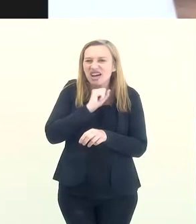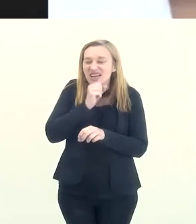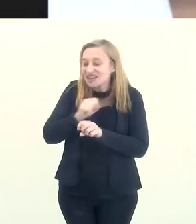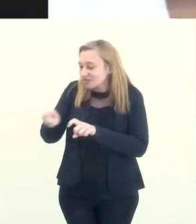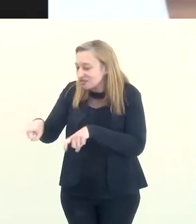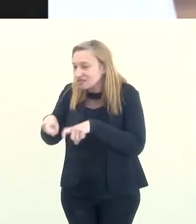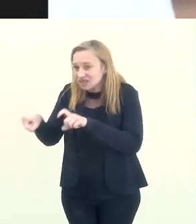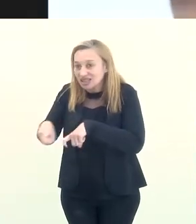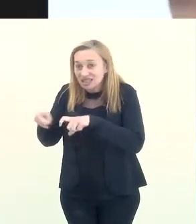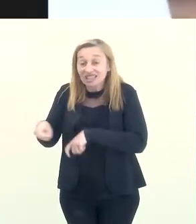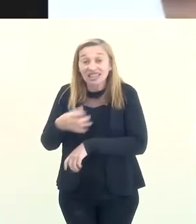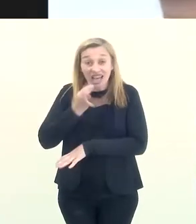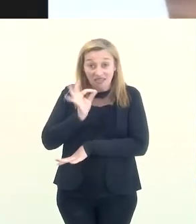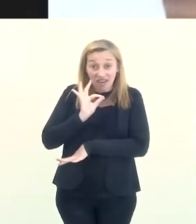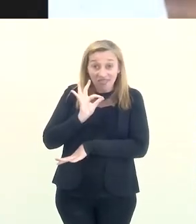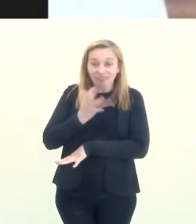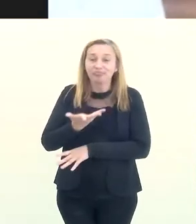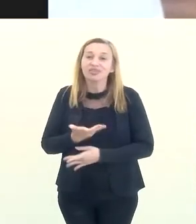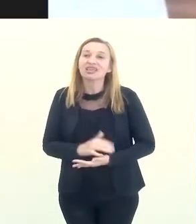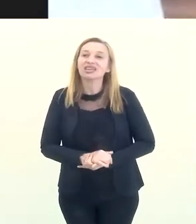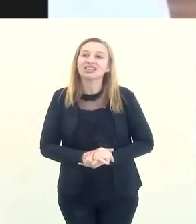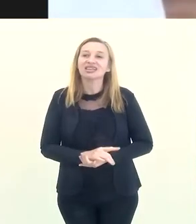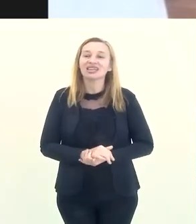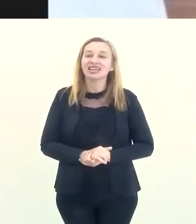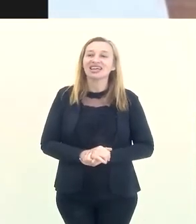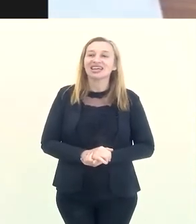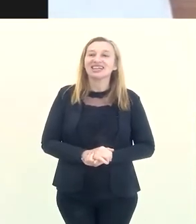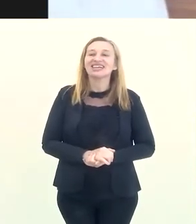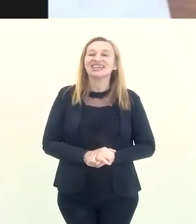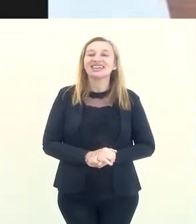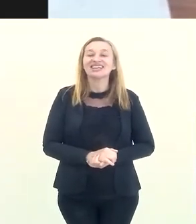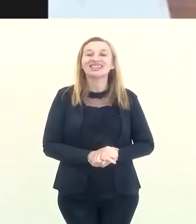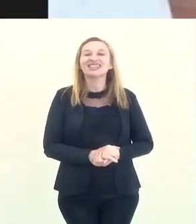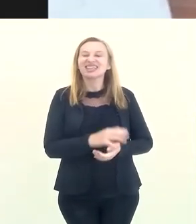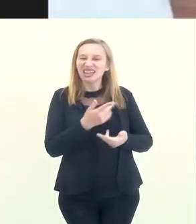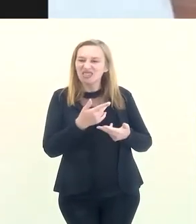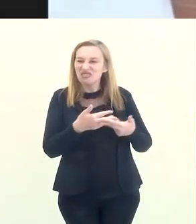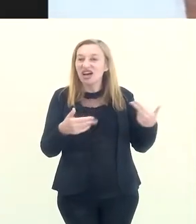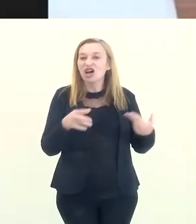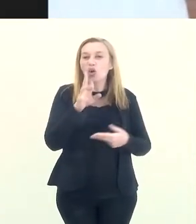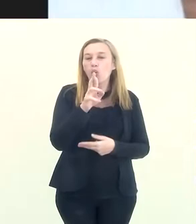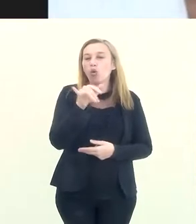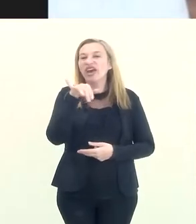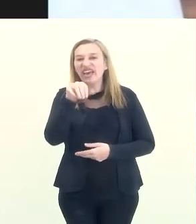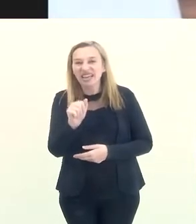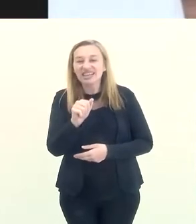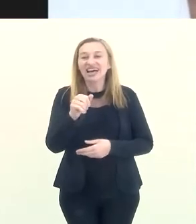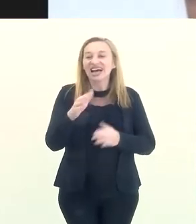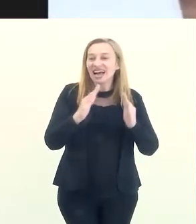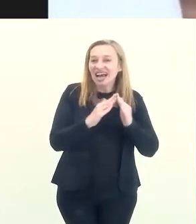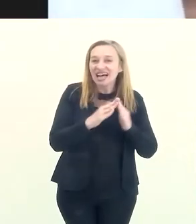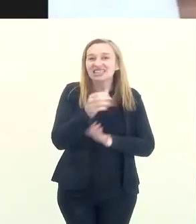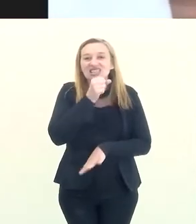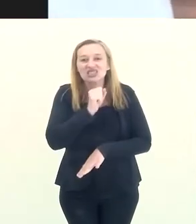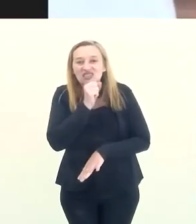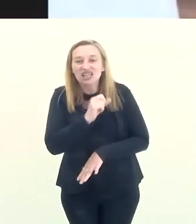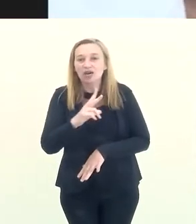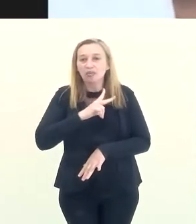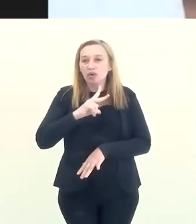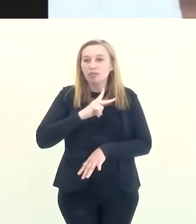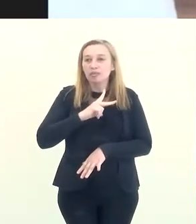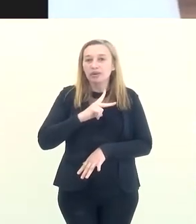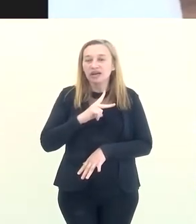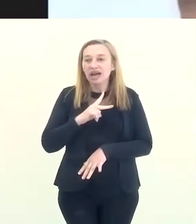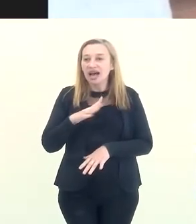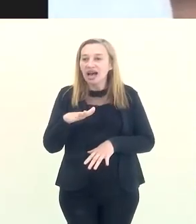fazenda, uma fazenda de café. E tem muitas ruínas lá, as casas antigas, a própria